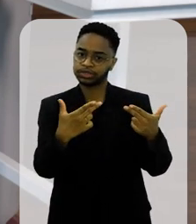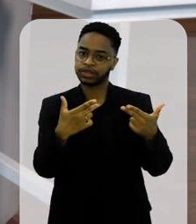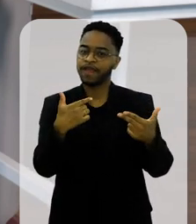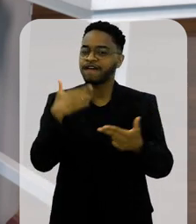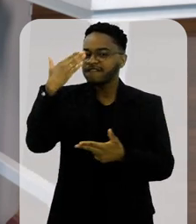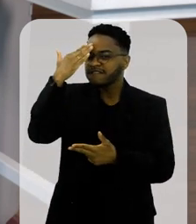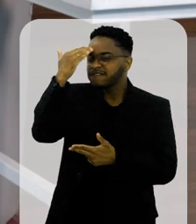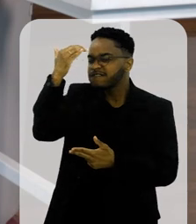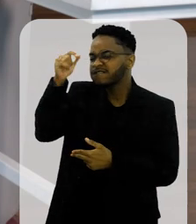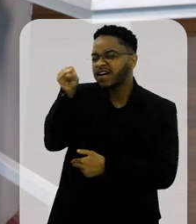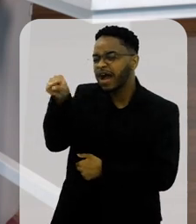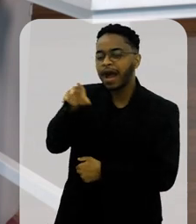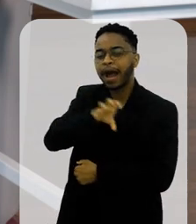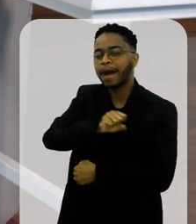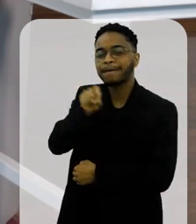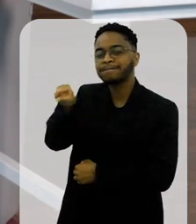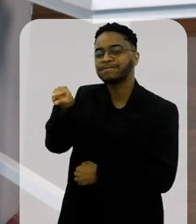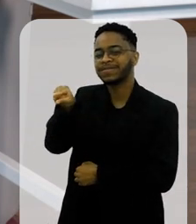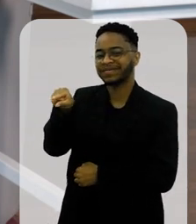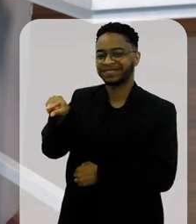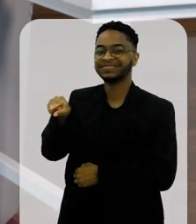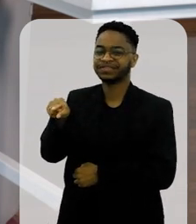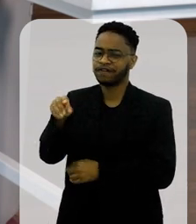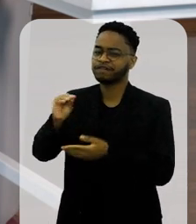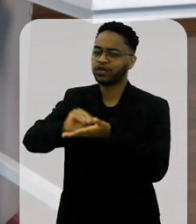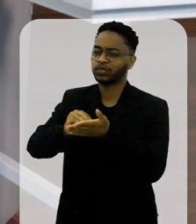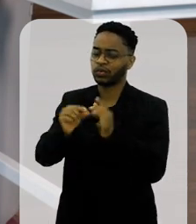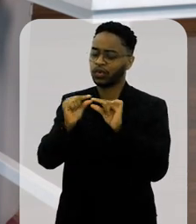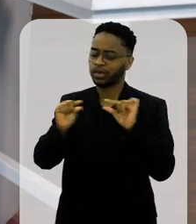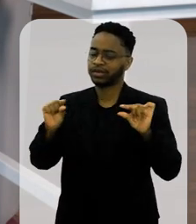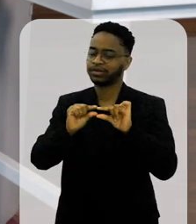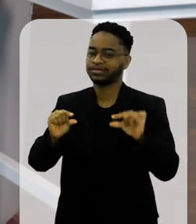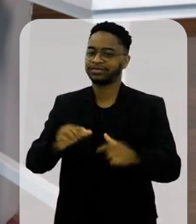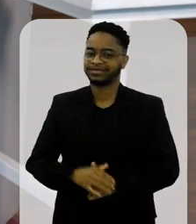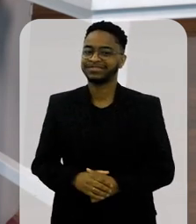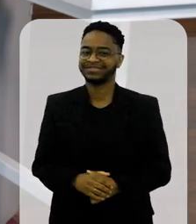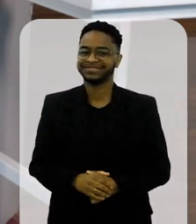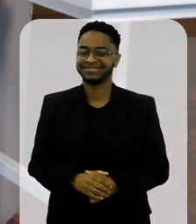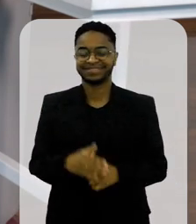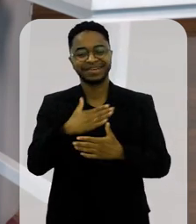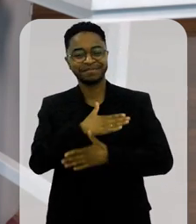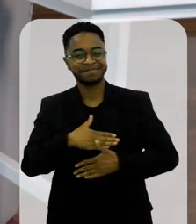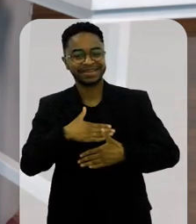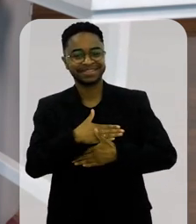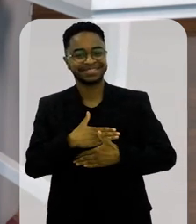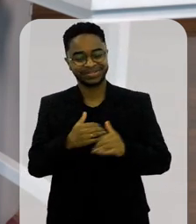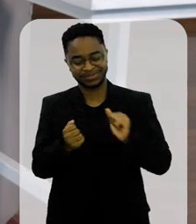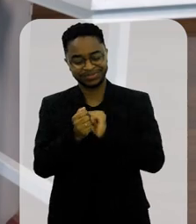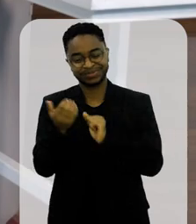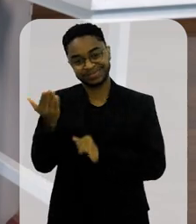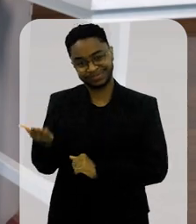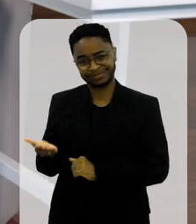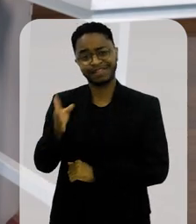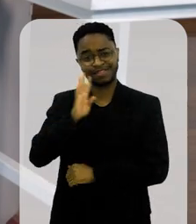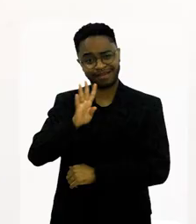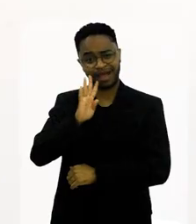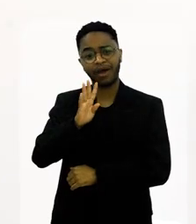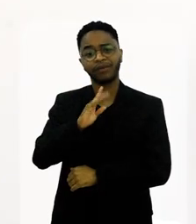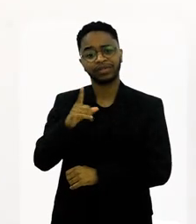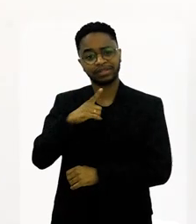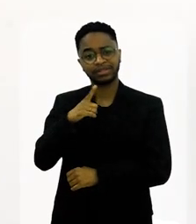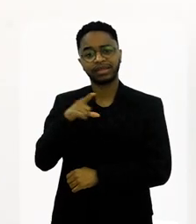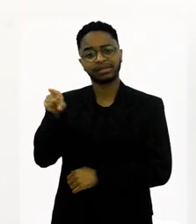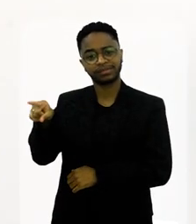coisa, fã de Mauro Quintais. Faltou uma linha aí nessa apresentação. Isso aí é. Prazer estar aqui com você, Mauro. Muito